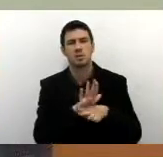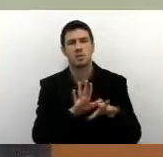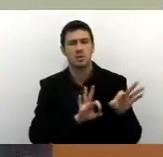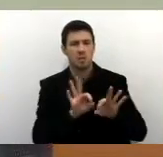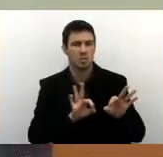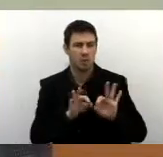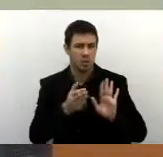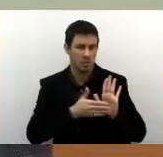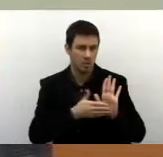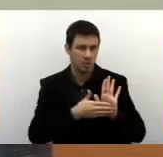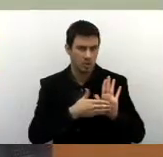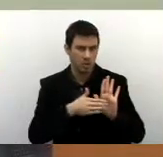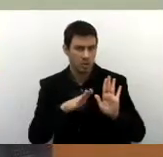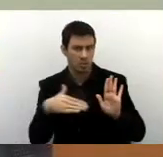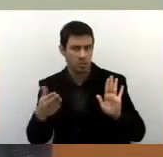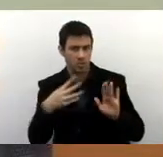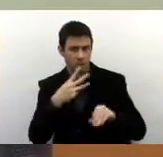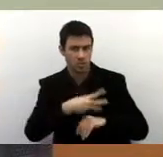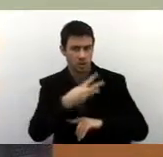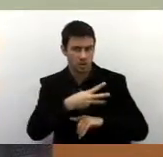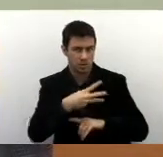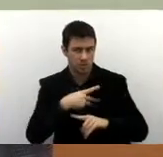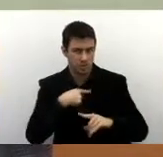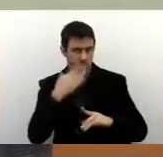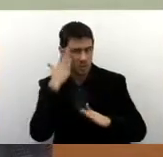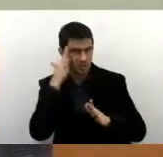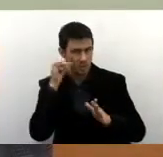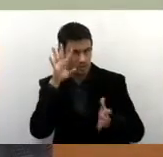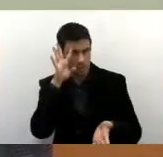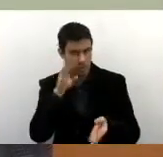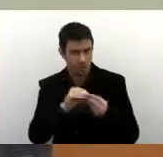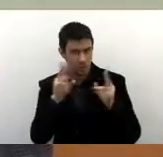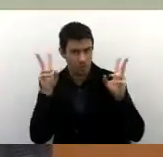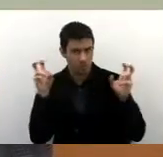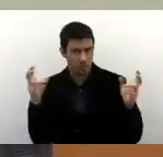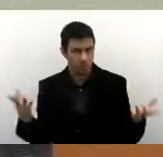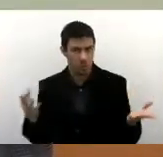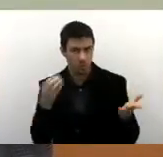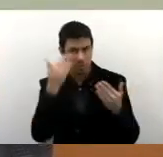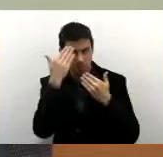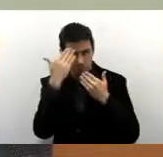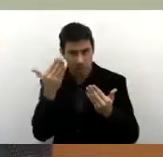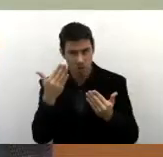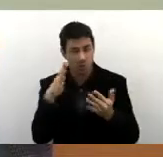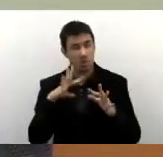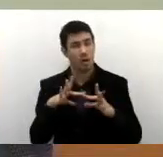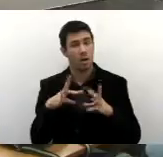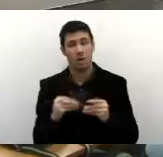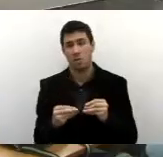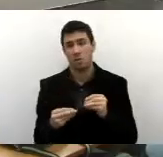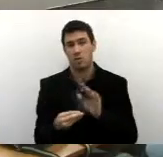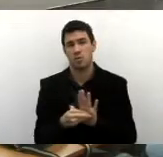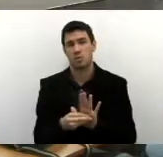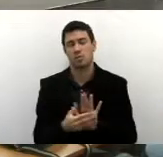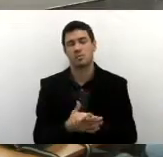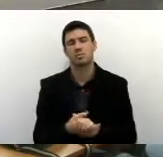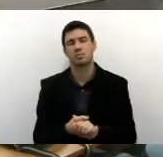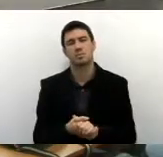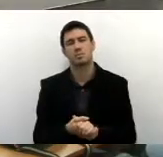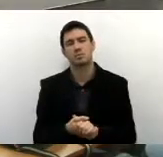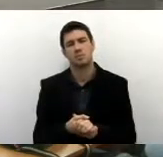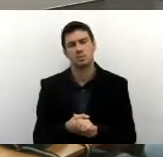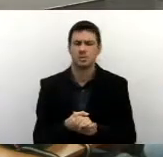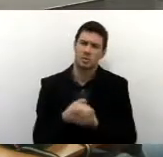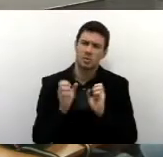requerimento qual serviço terceirizado tem na sua secretaria. isso é nosso. não. Está bom, secretário? Porque aí você engloba tudo. Está bom. Ok.